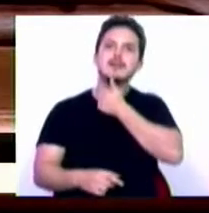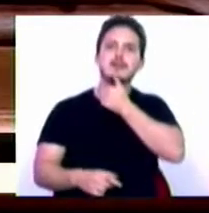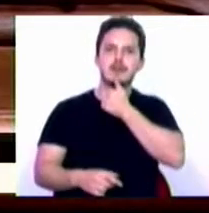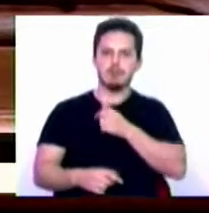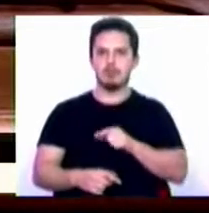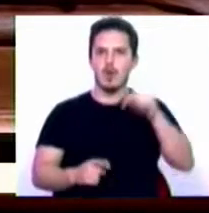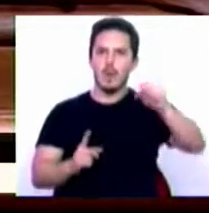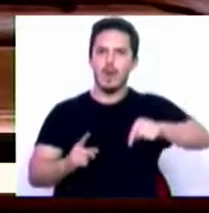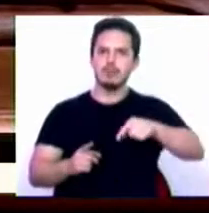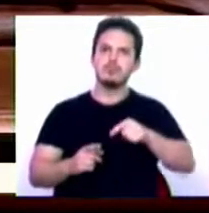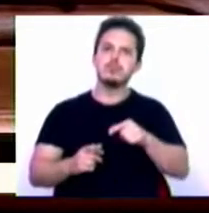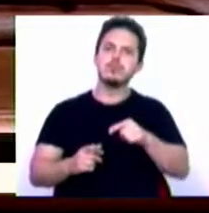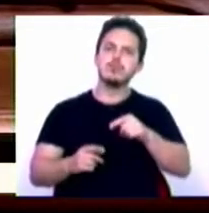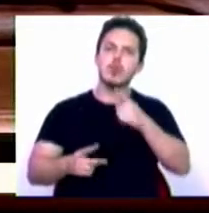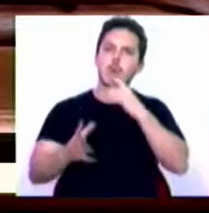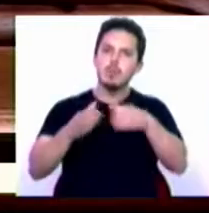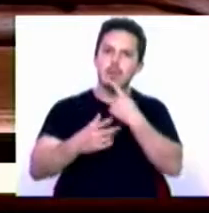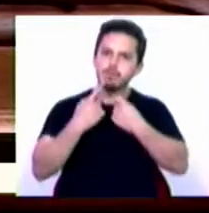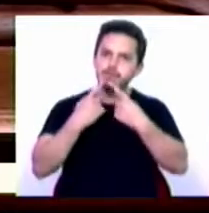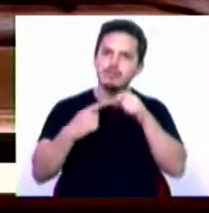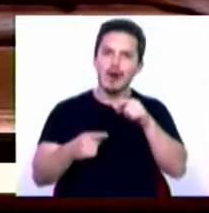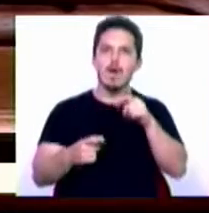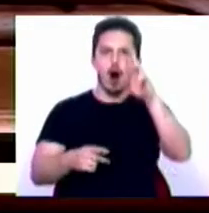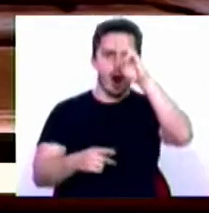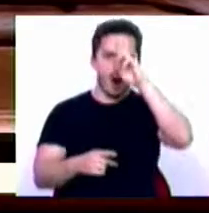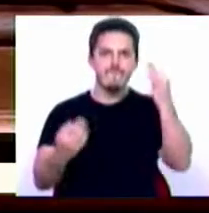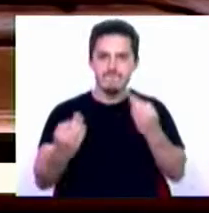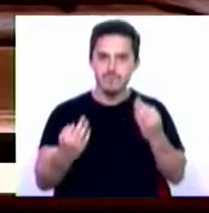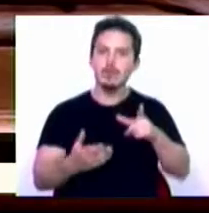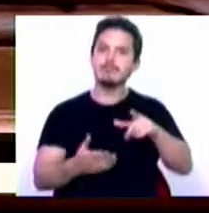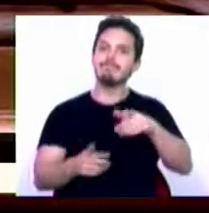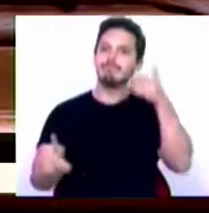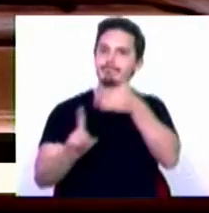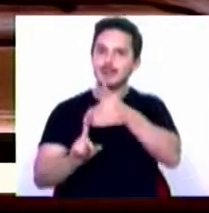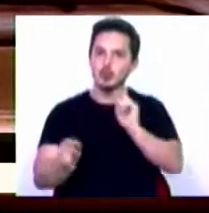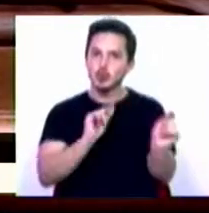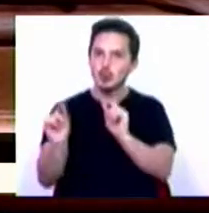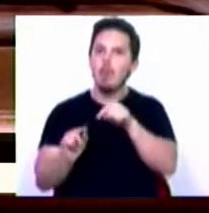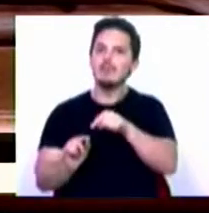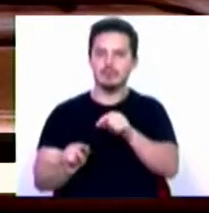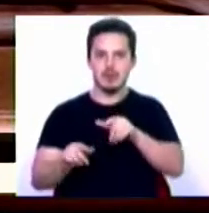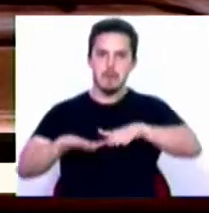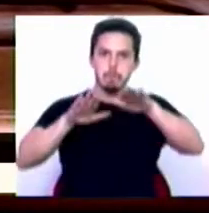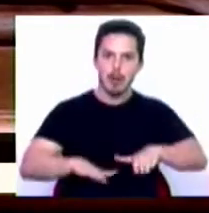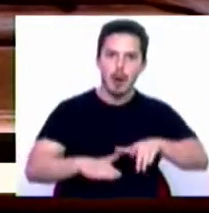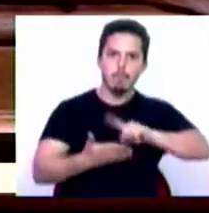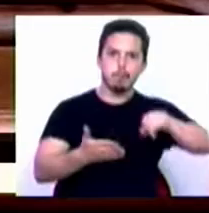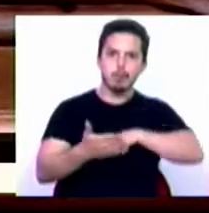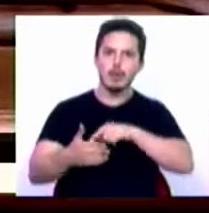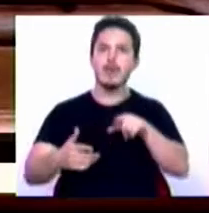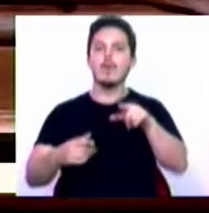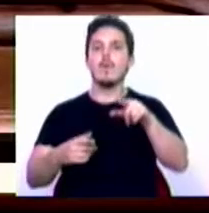putestativamente constituir esta Comissão de Inquérito fez um grande esforço para centrar a discussão em suspensões e desvirtuar